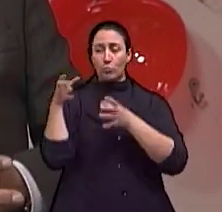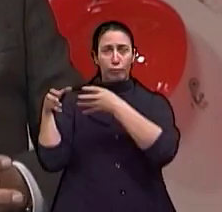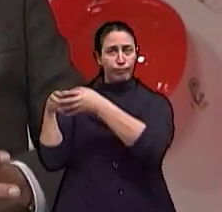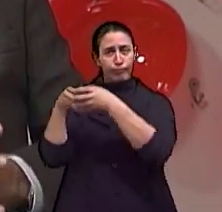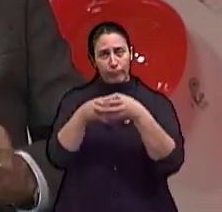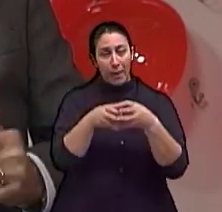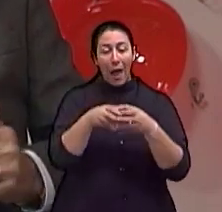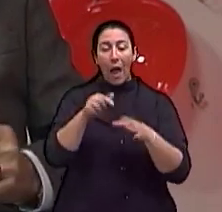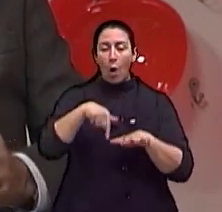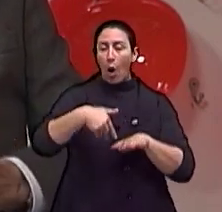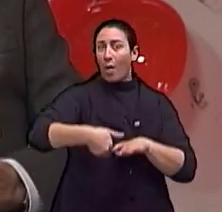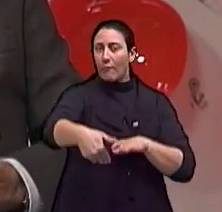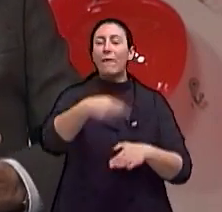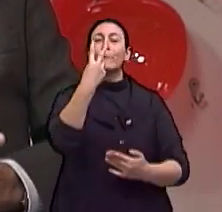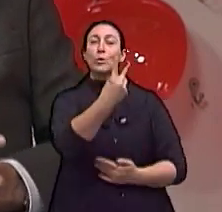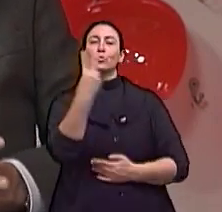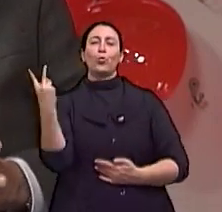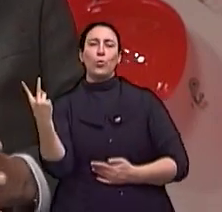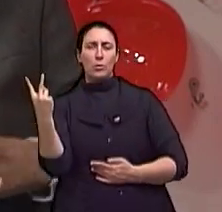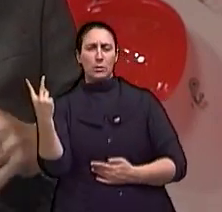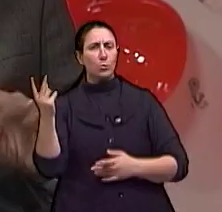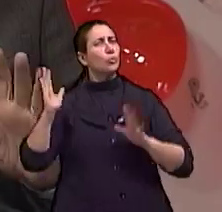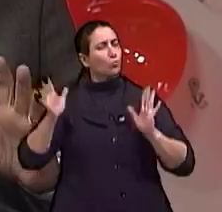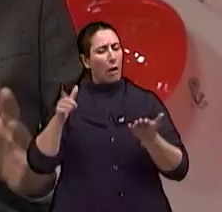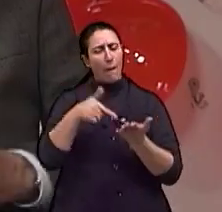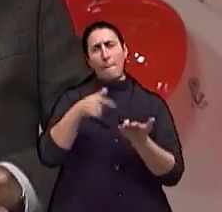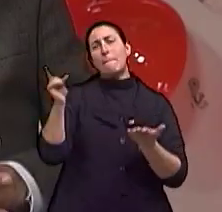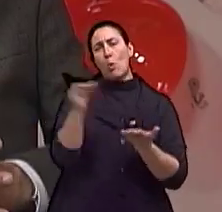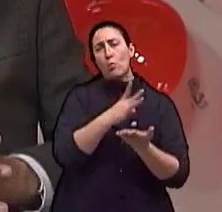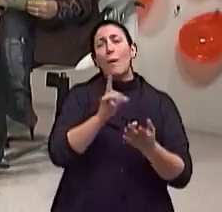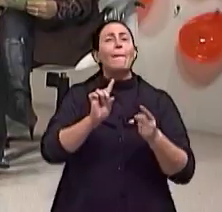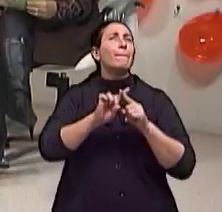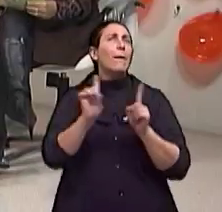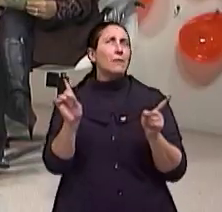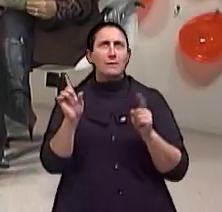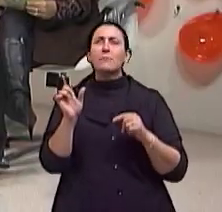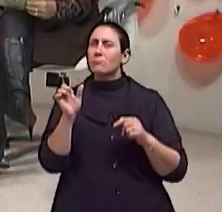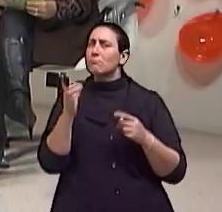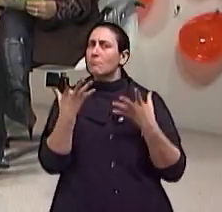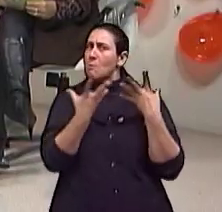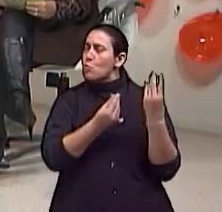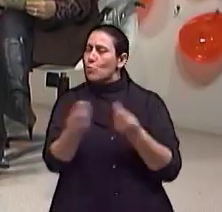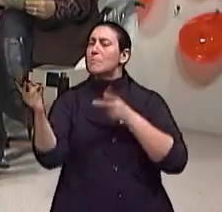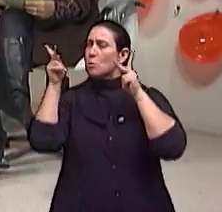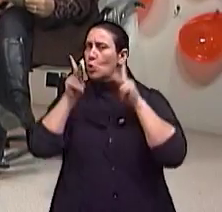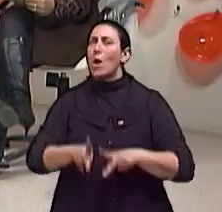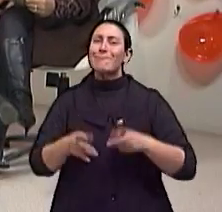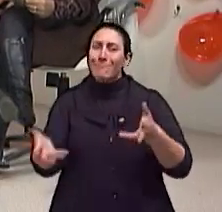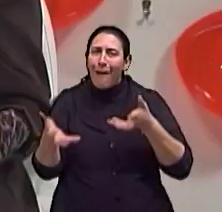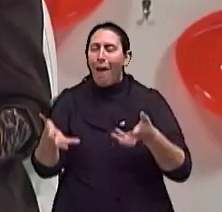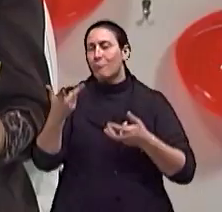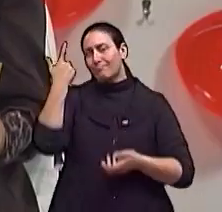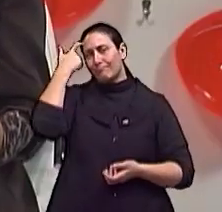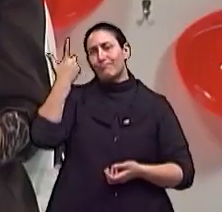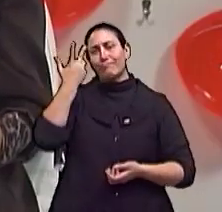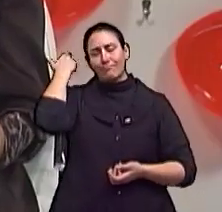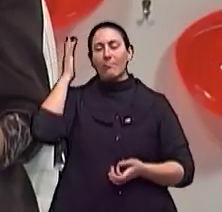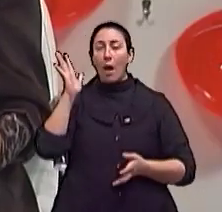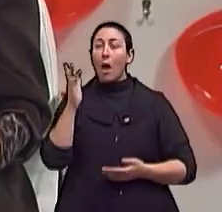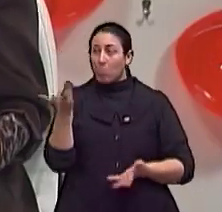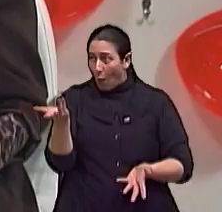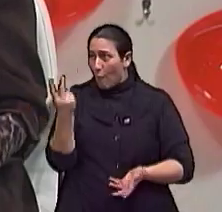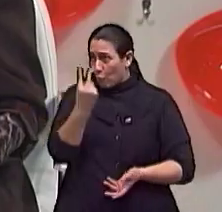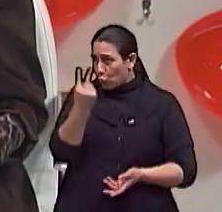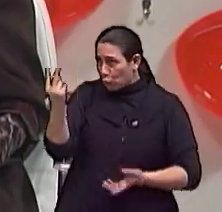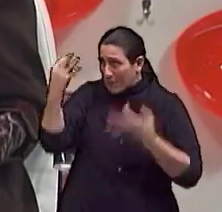né? Se ele já está, a lista já está preenchida ou não, mas eu sei que existe um número muito grande de candidatos. Sim, mas 22 é certo que vão